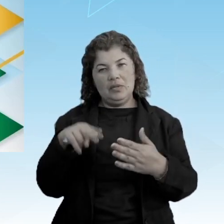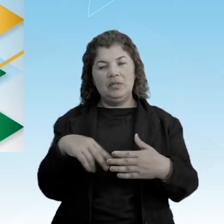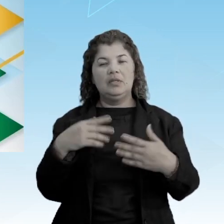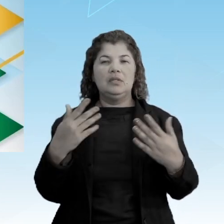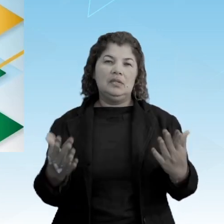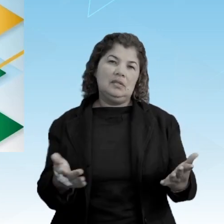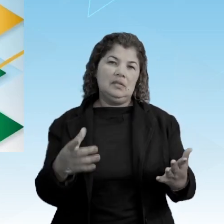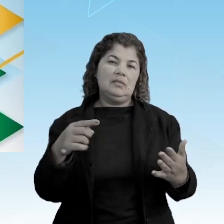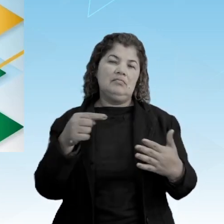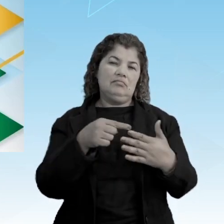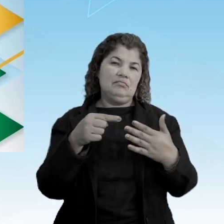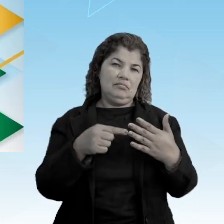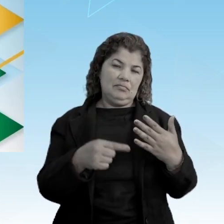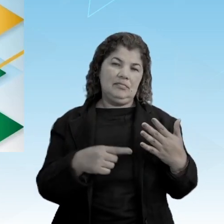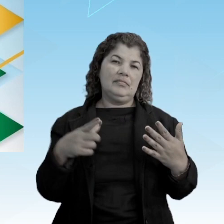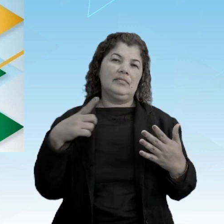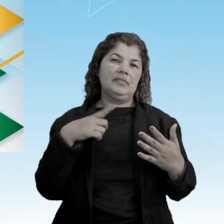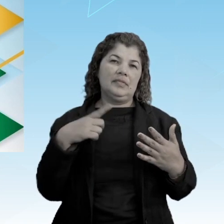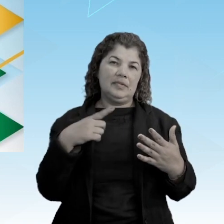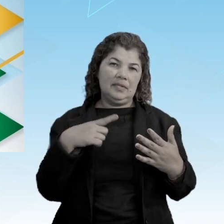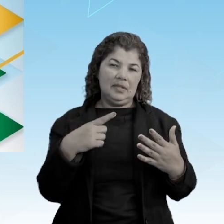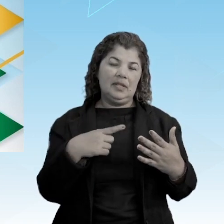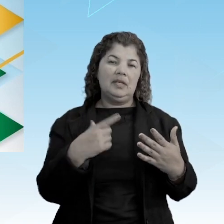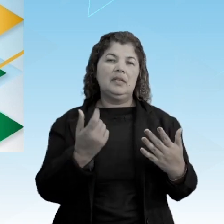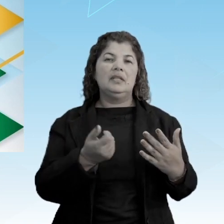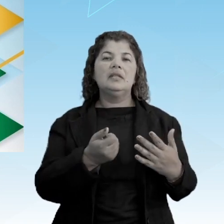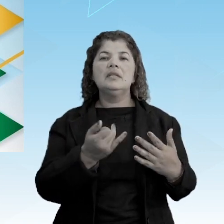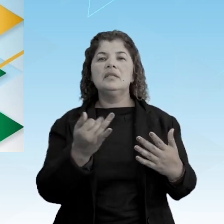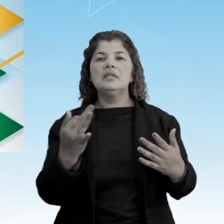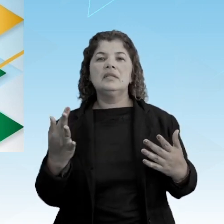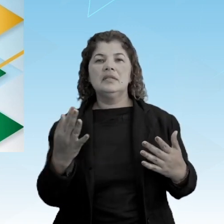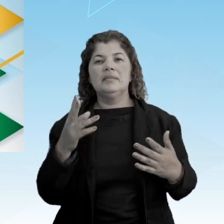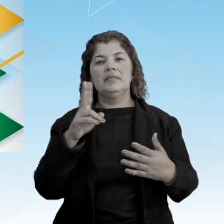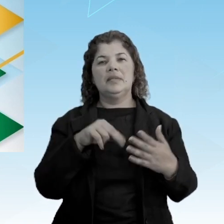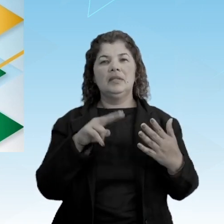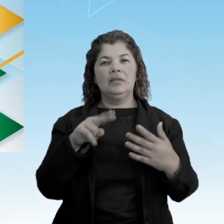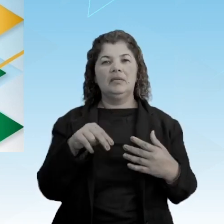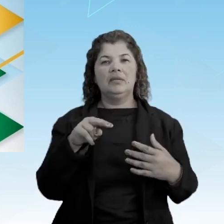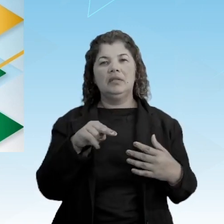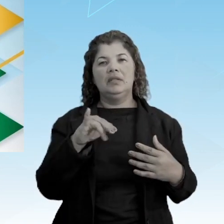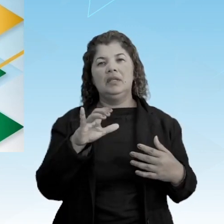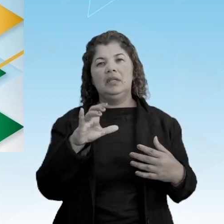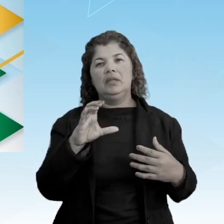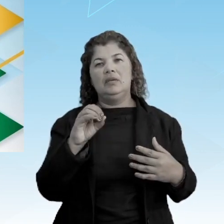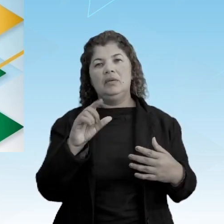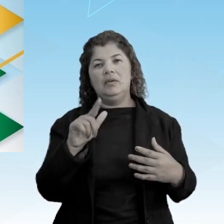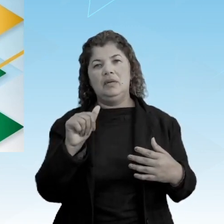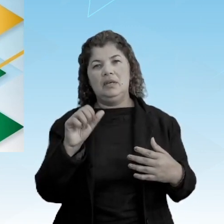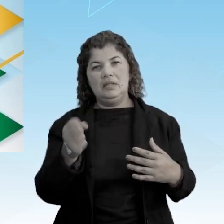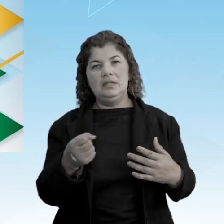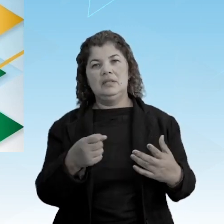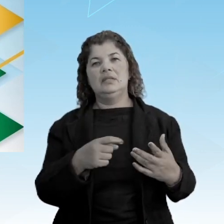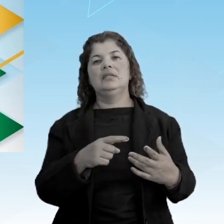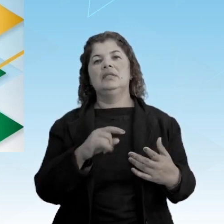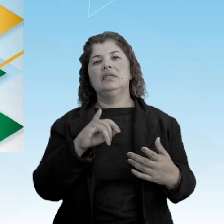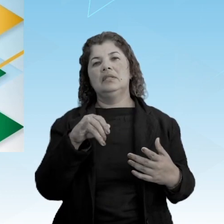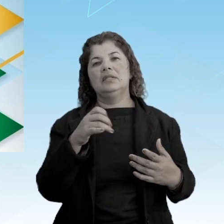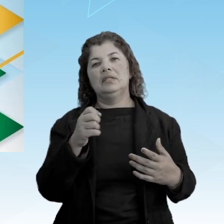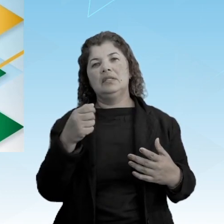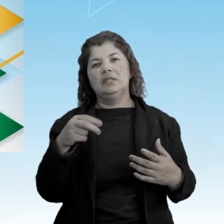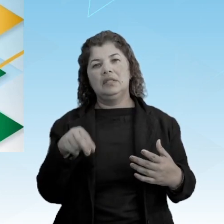estavam, né? Os pintores, Nicolas Antonin, tal, né? E Jean